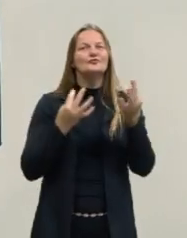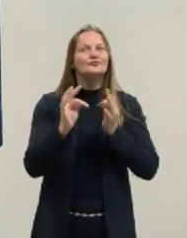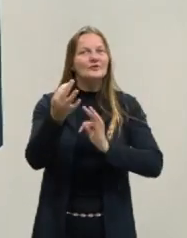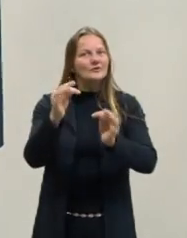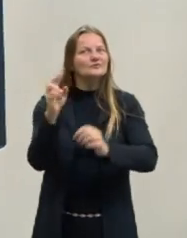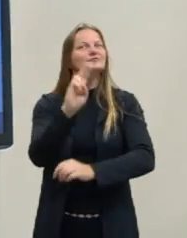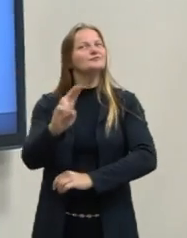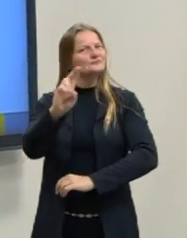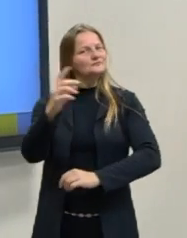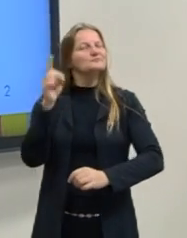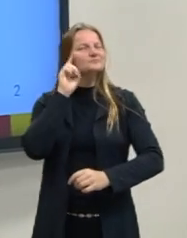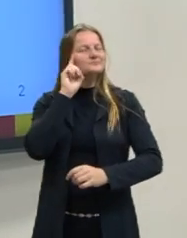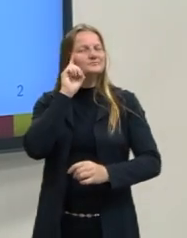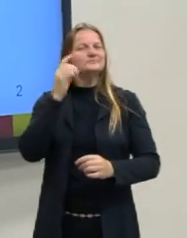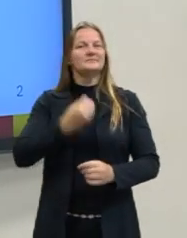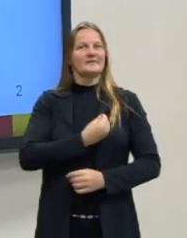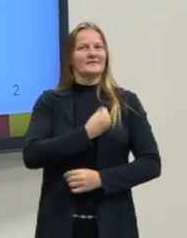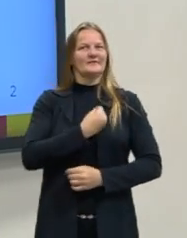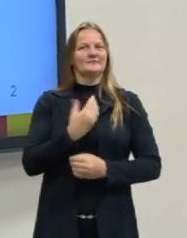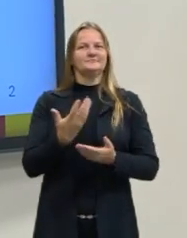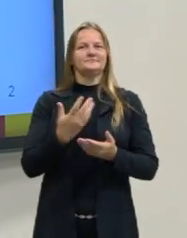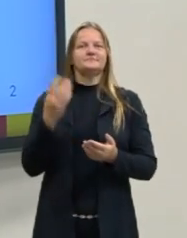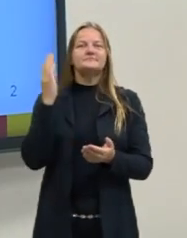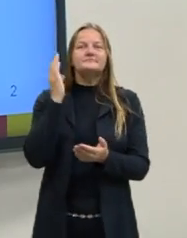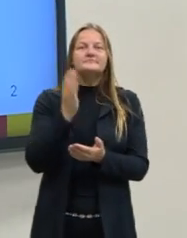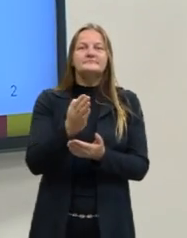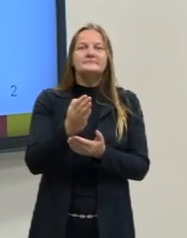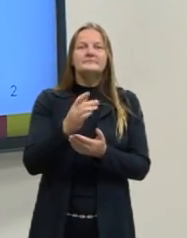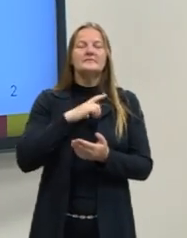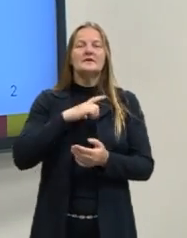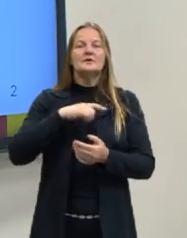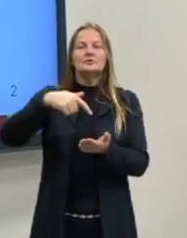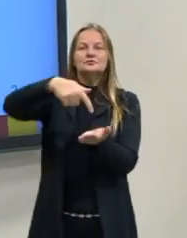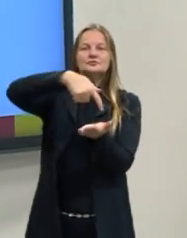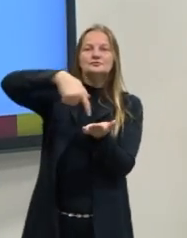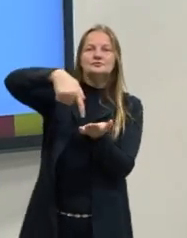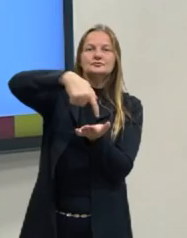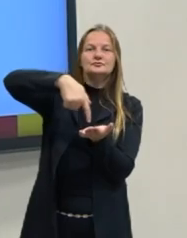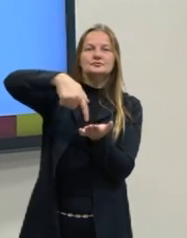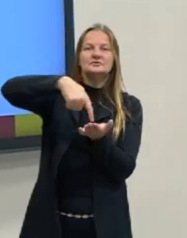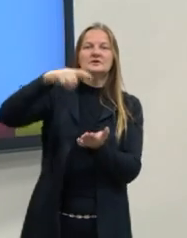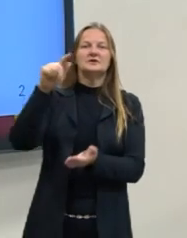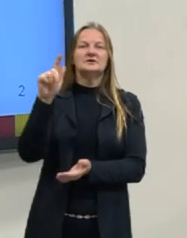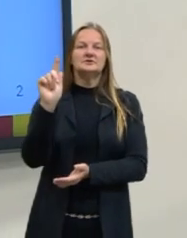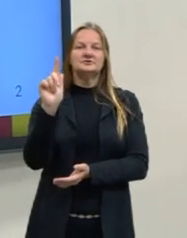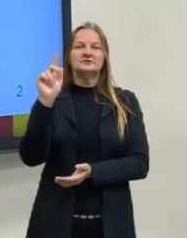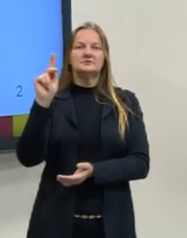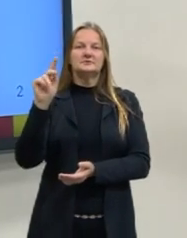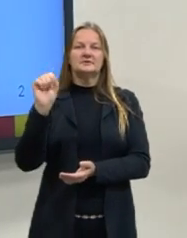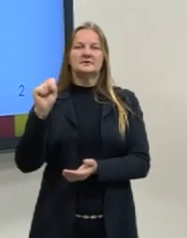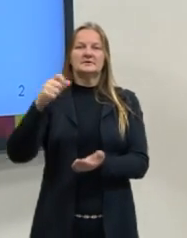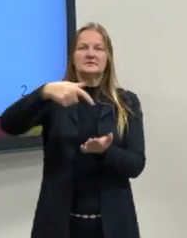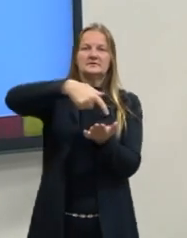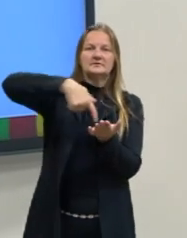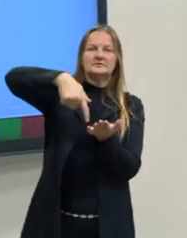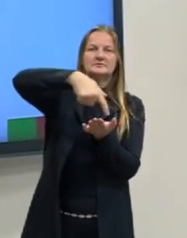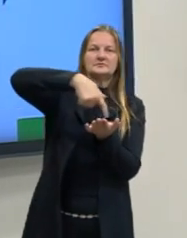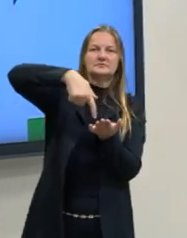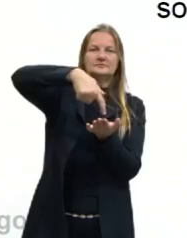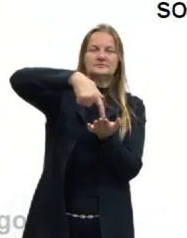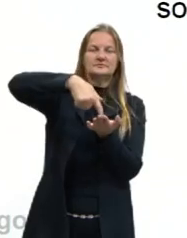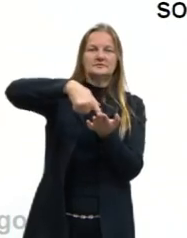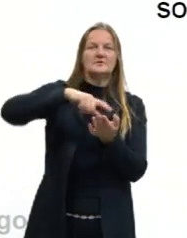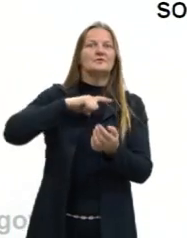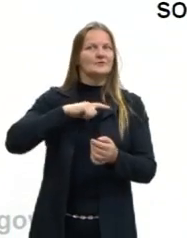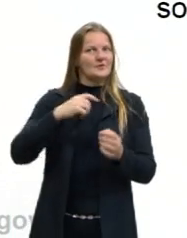usa hoje em dia, e mais diretamente o GPS, que a gente utiliza bastante, tem influência da teoria da